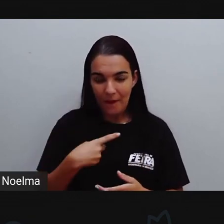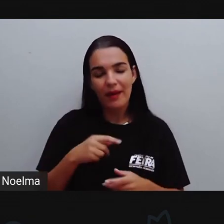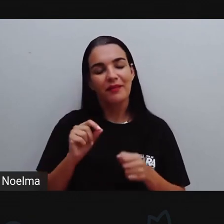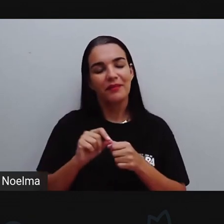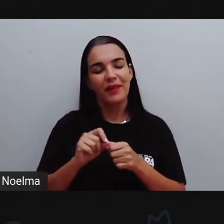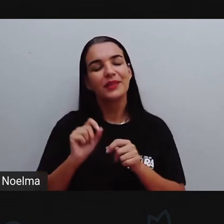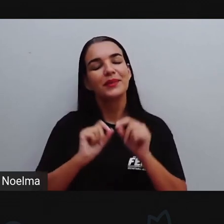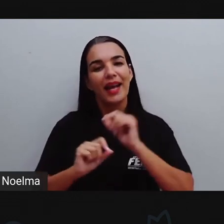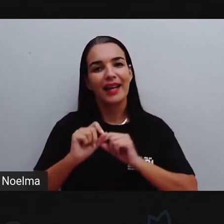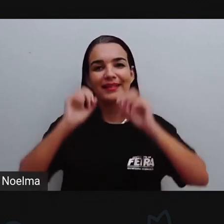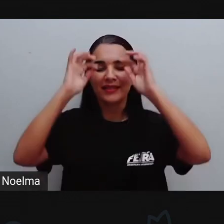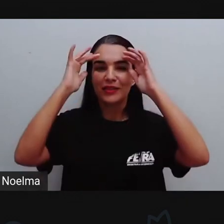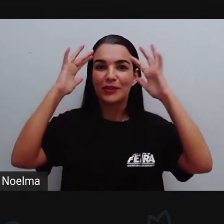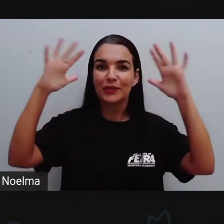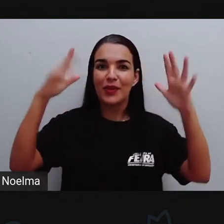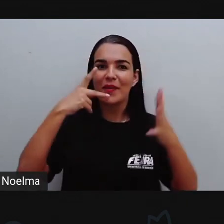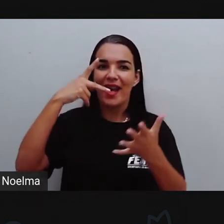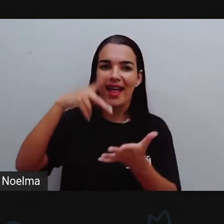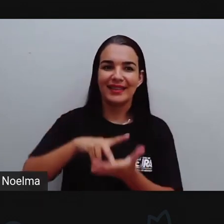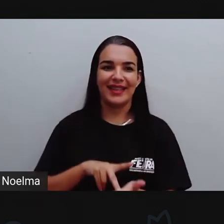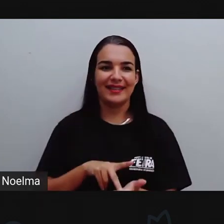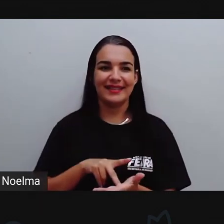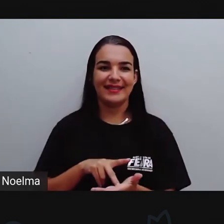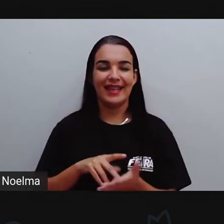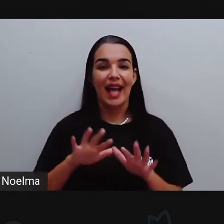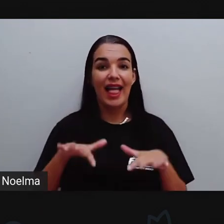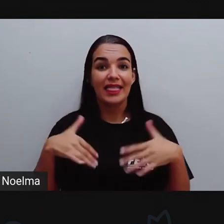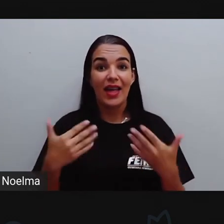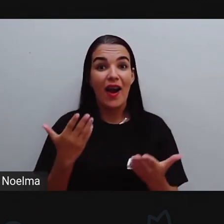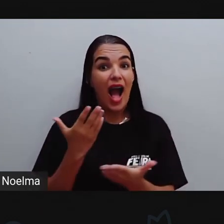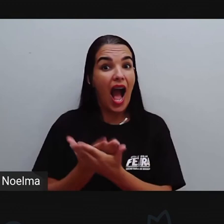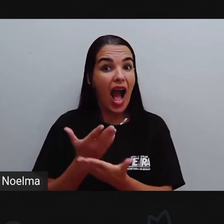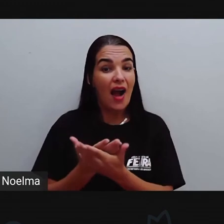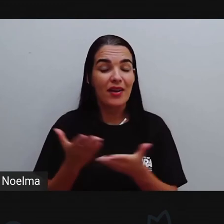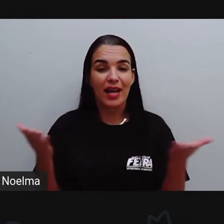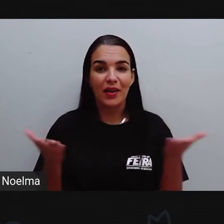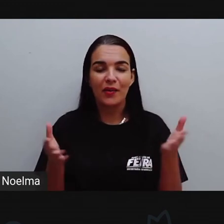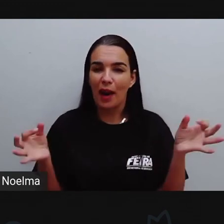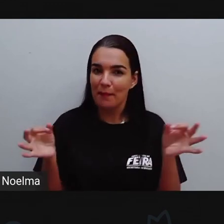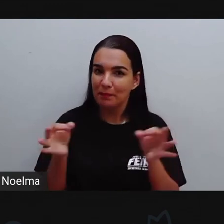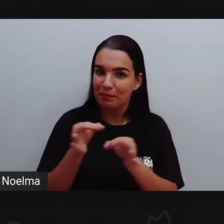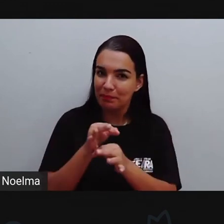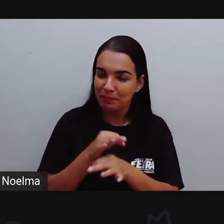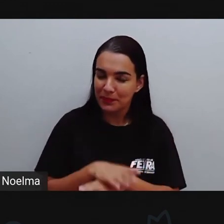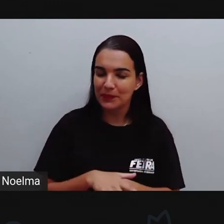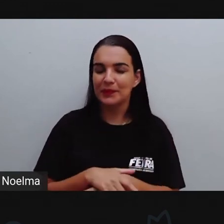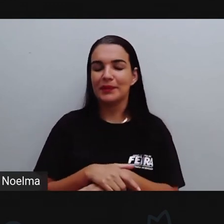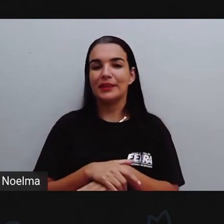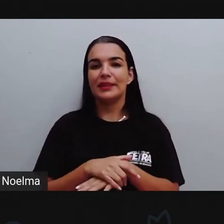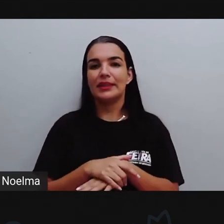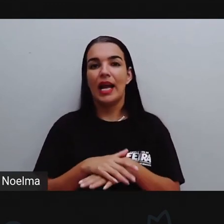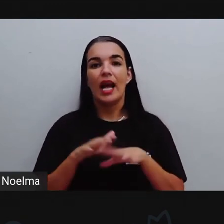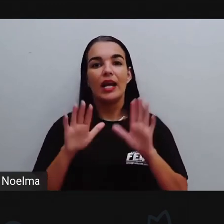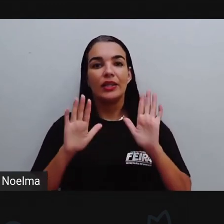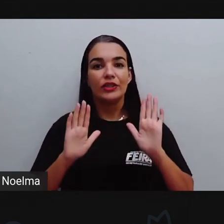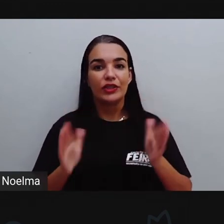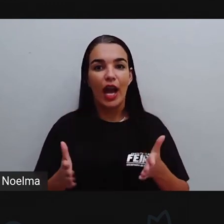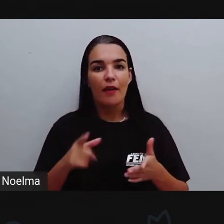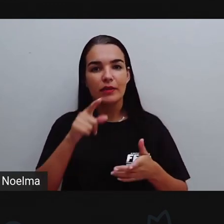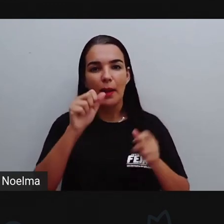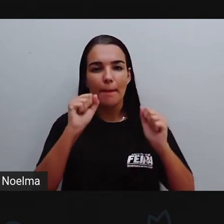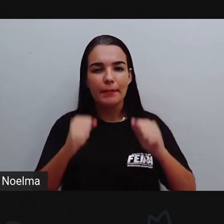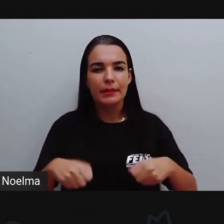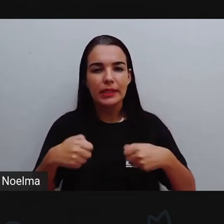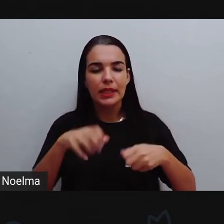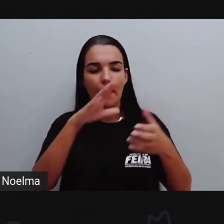nossos sonhos. Bom, gente, a nossa aula vai ficando por aqui. Já está se encerrando. Pegue lá o